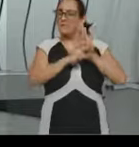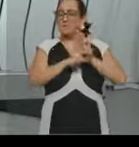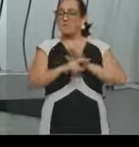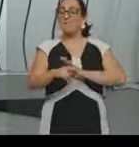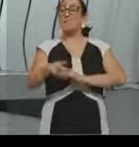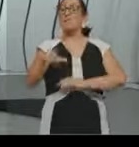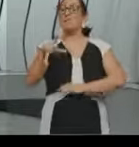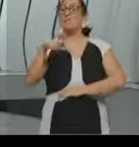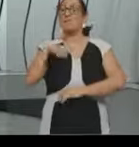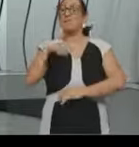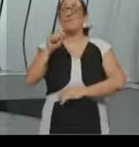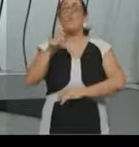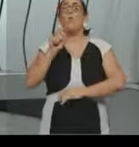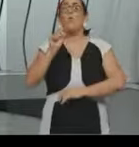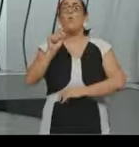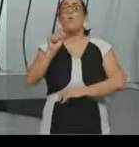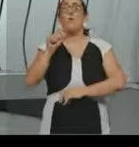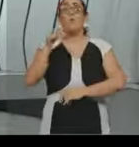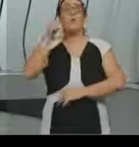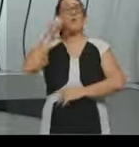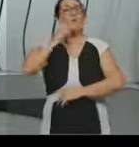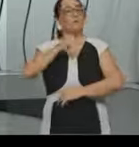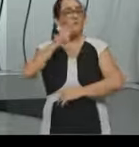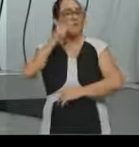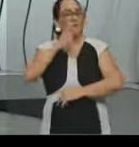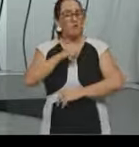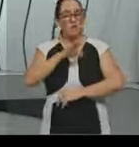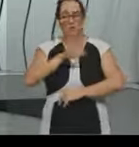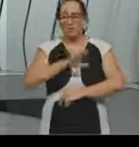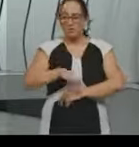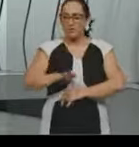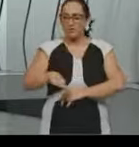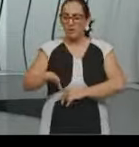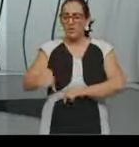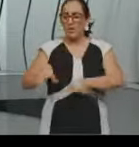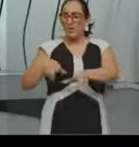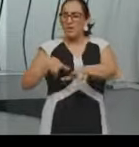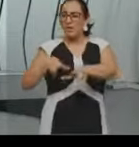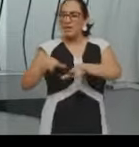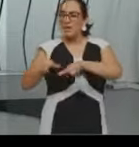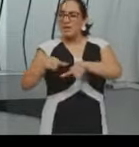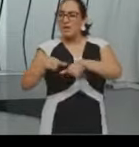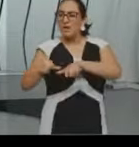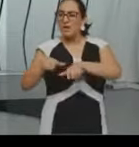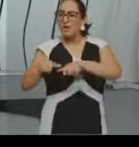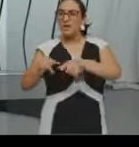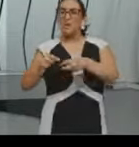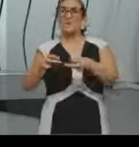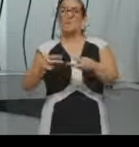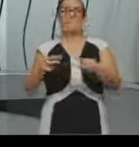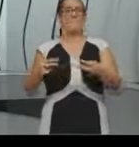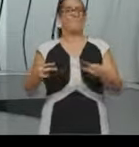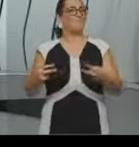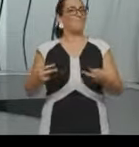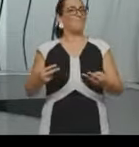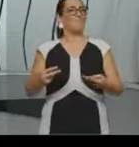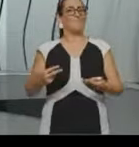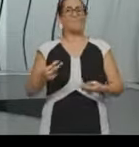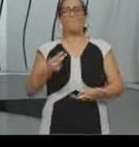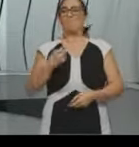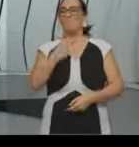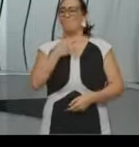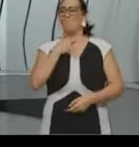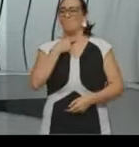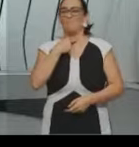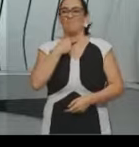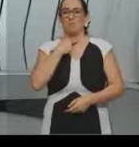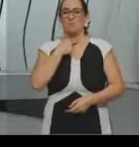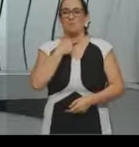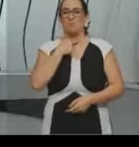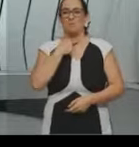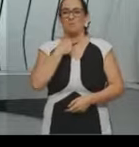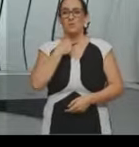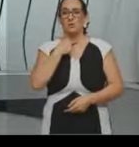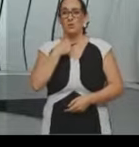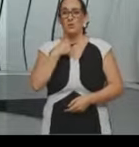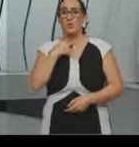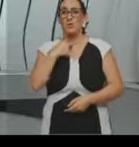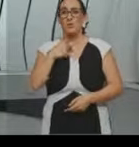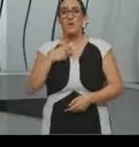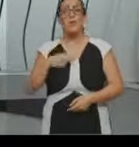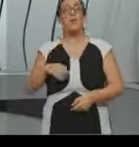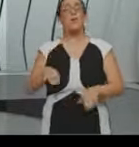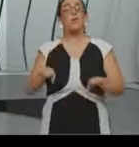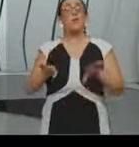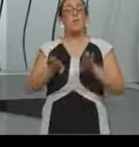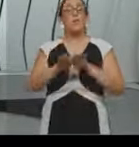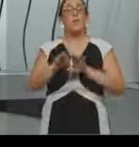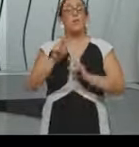Desenvolvendo trabalhos que muitas vezes, além do que seria possível para determinados grupos, ou fazendo os mesmos